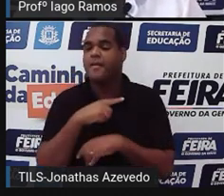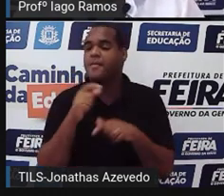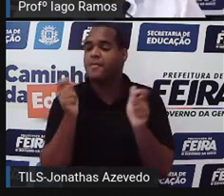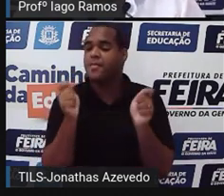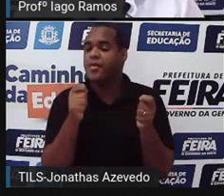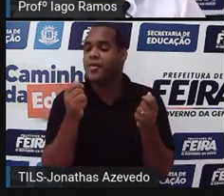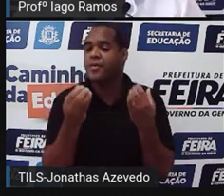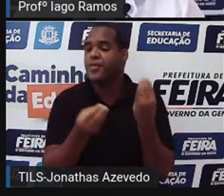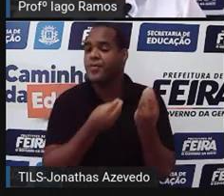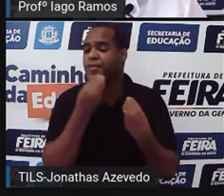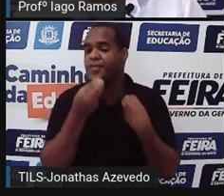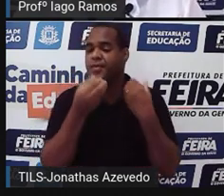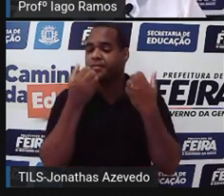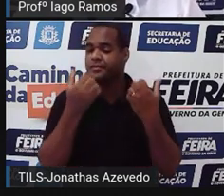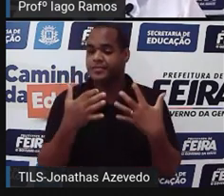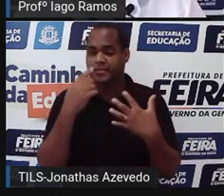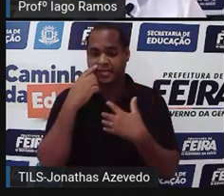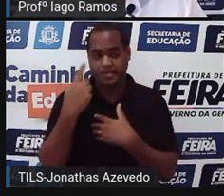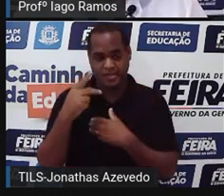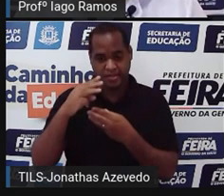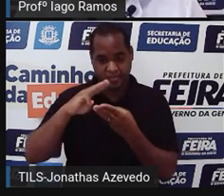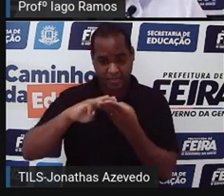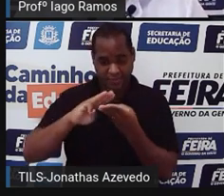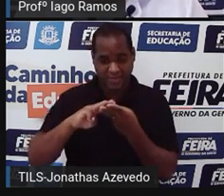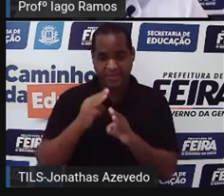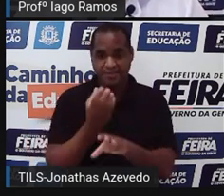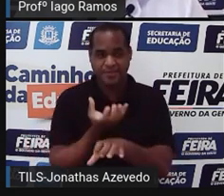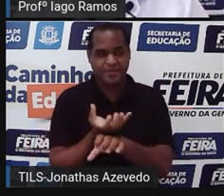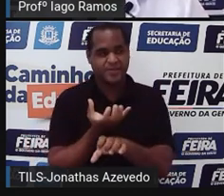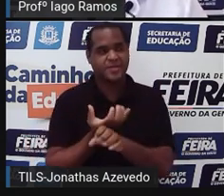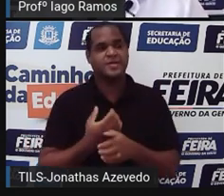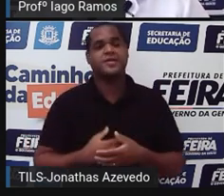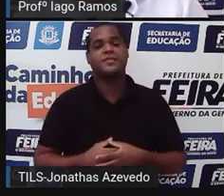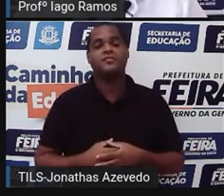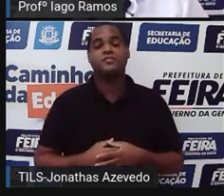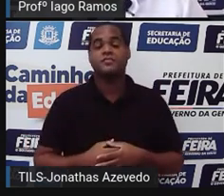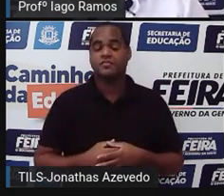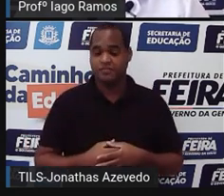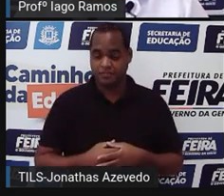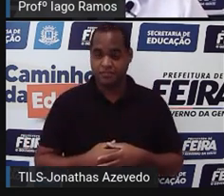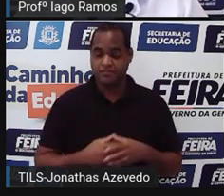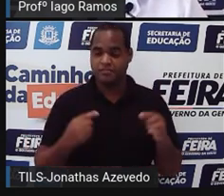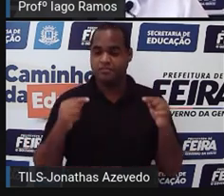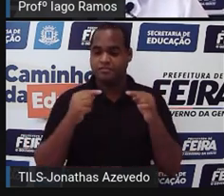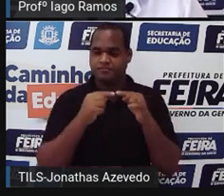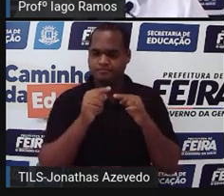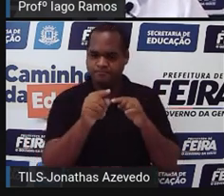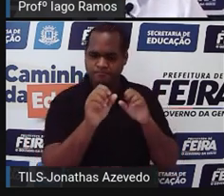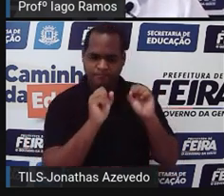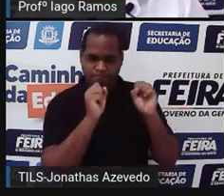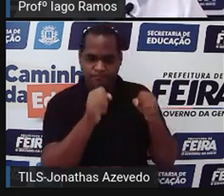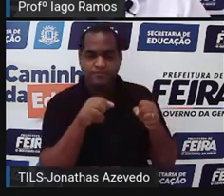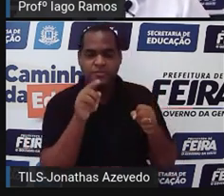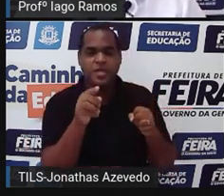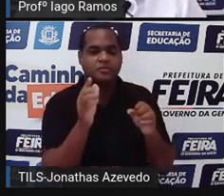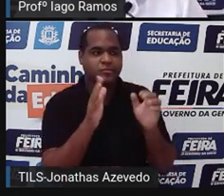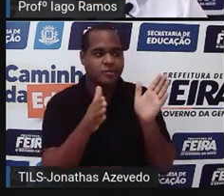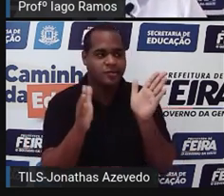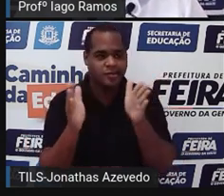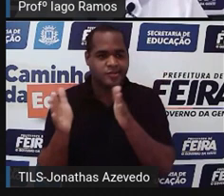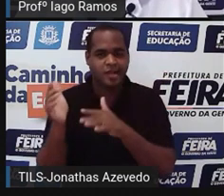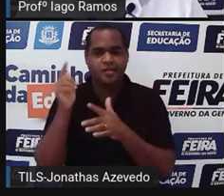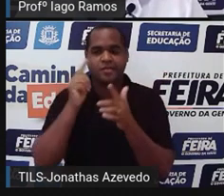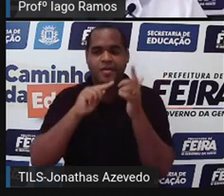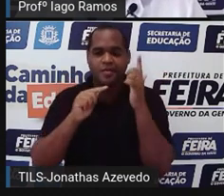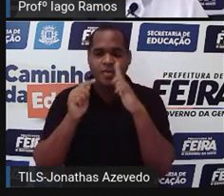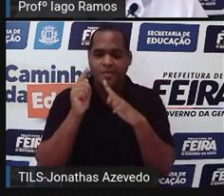né? Na disciplina de matemática, tá bom? E o que é que nós estudamos sobre os gráficos? O que é que a gente aprendeu